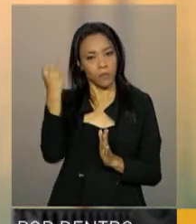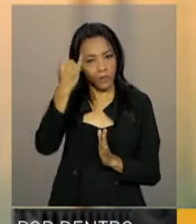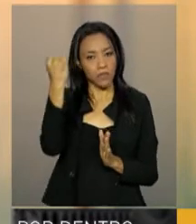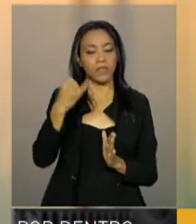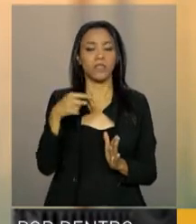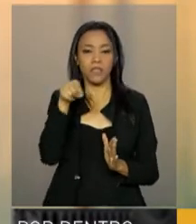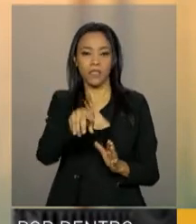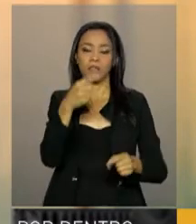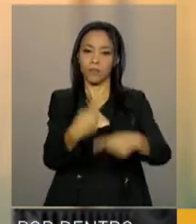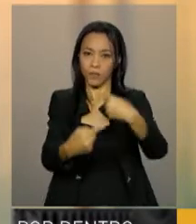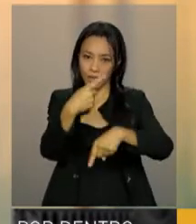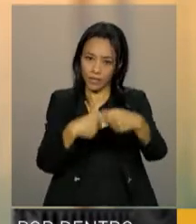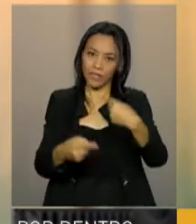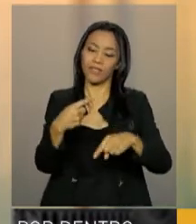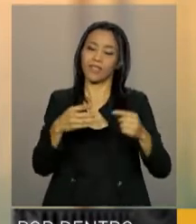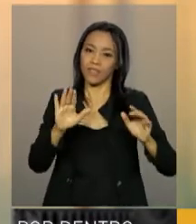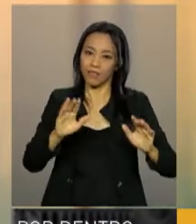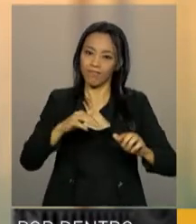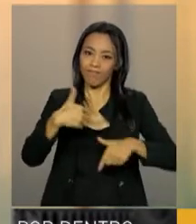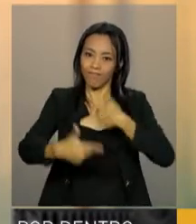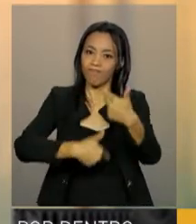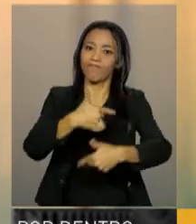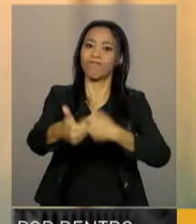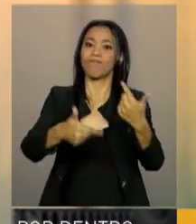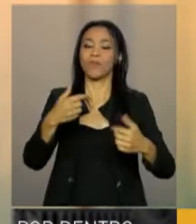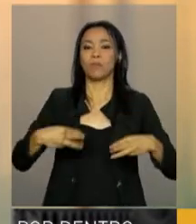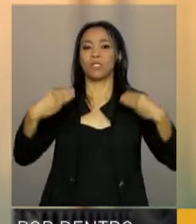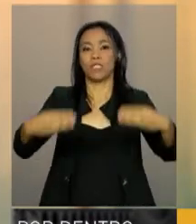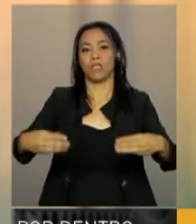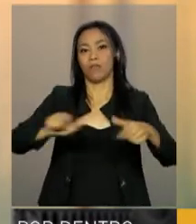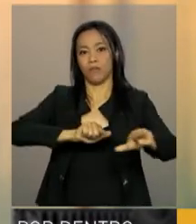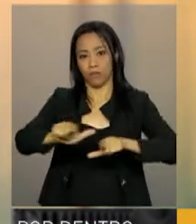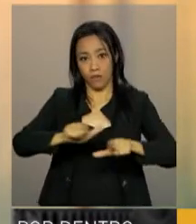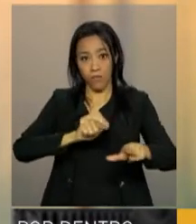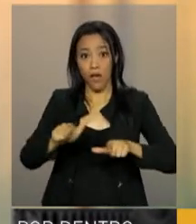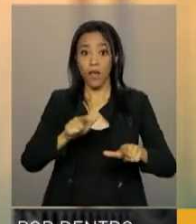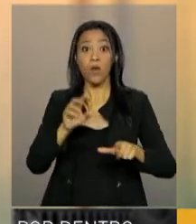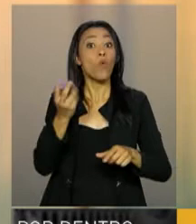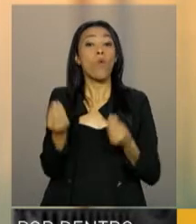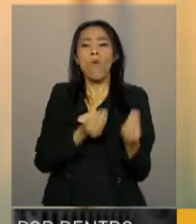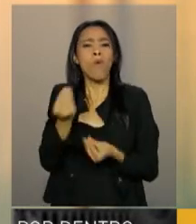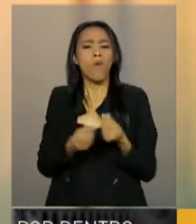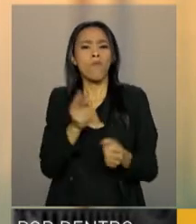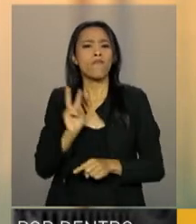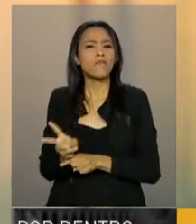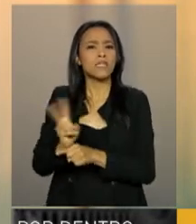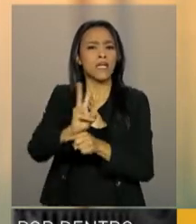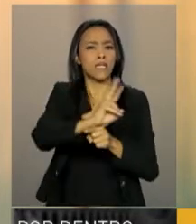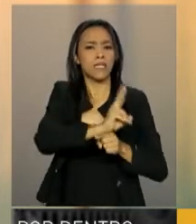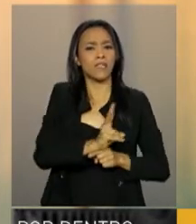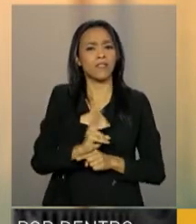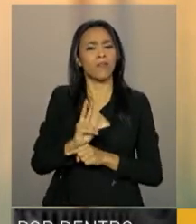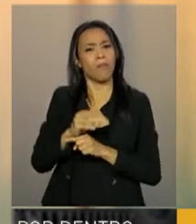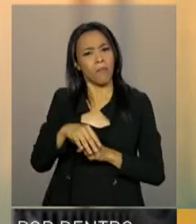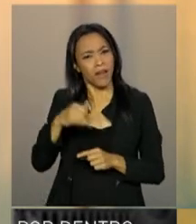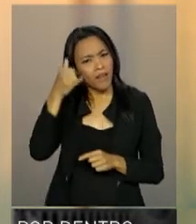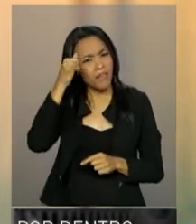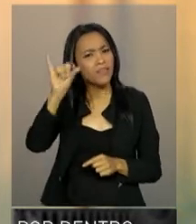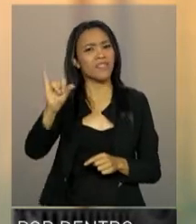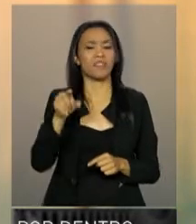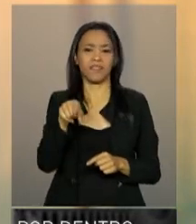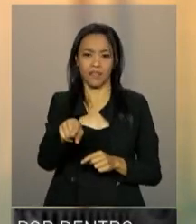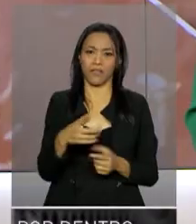pública desenvolvida pelo Ministério do Trabalho através de uma fiscalização para combater a